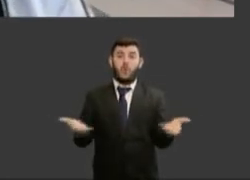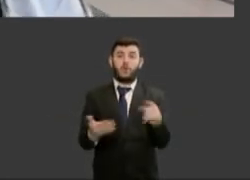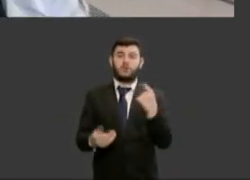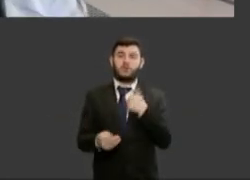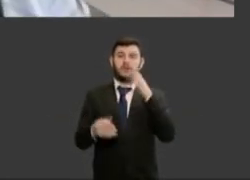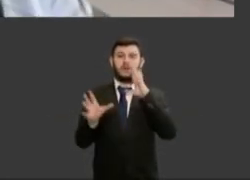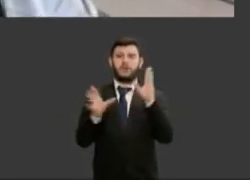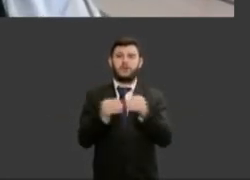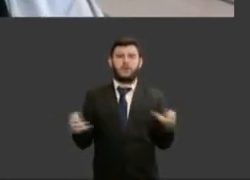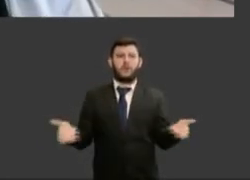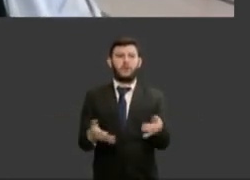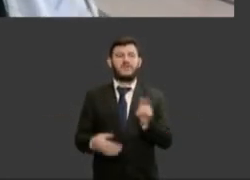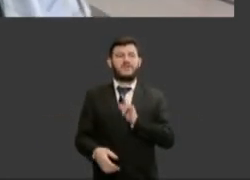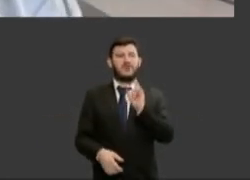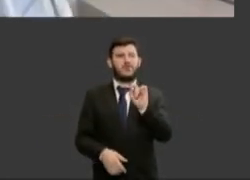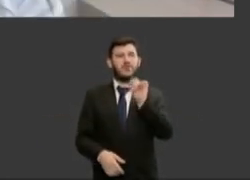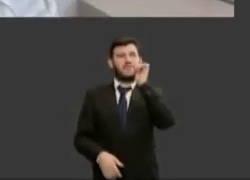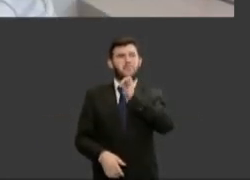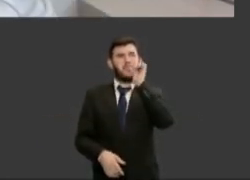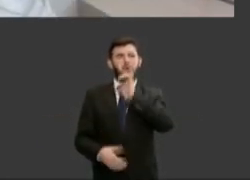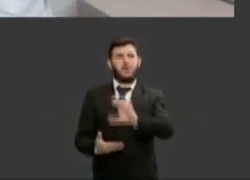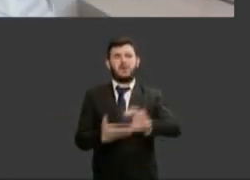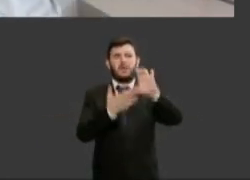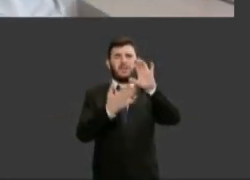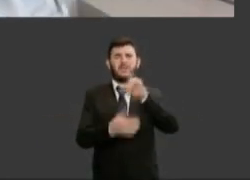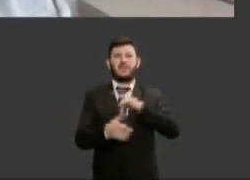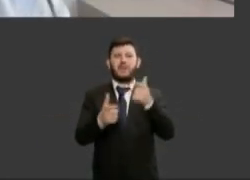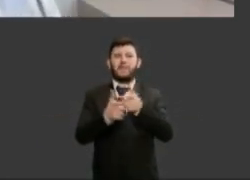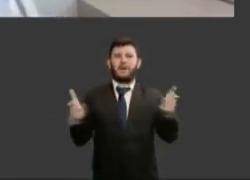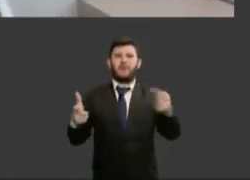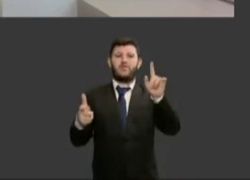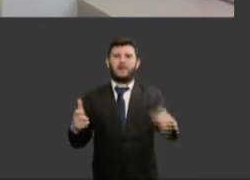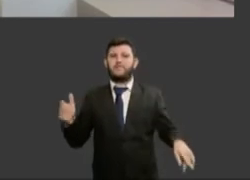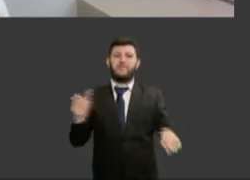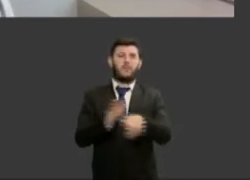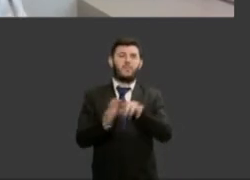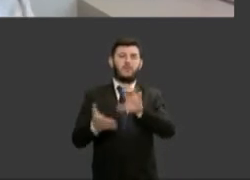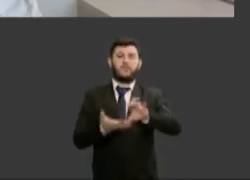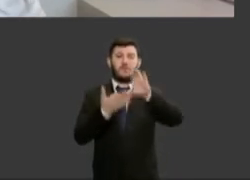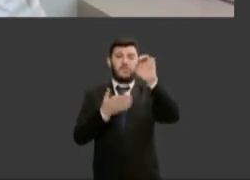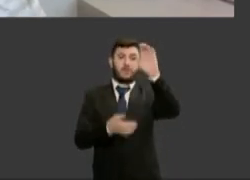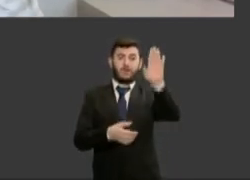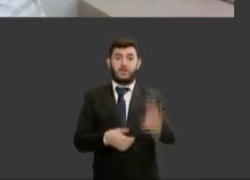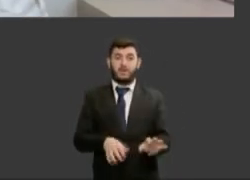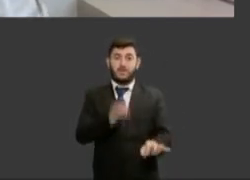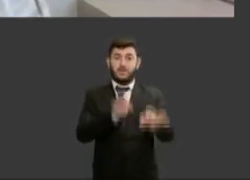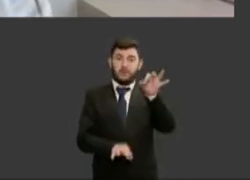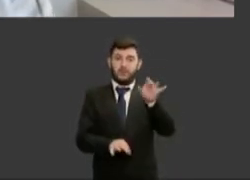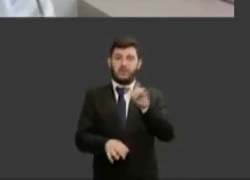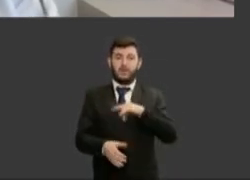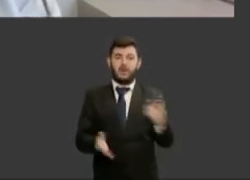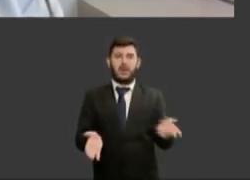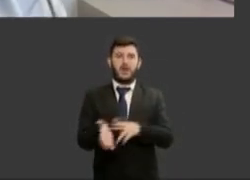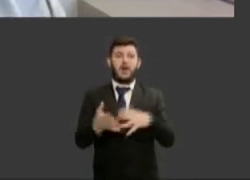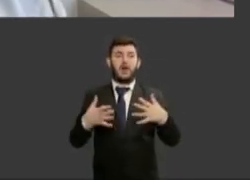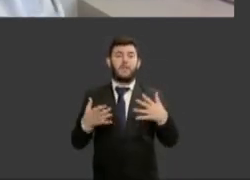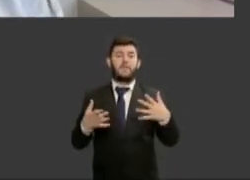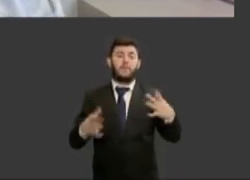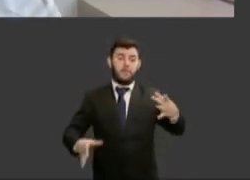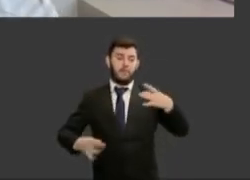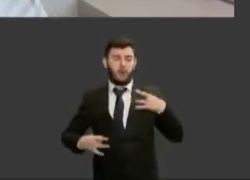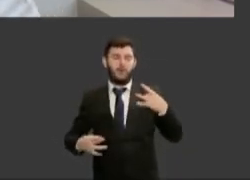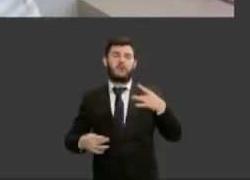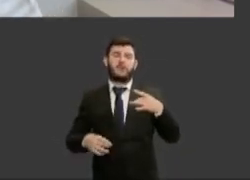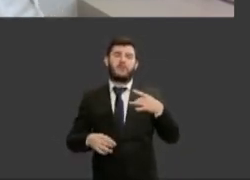conselheiras nós temos na composição do Conselho Nacional de Justiça chegamos a ter agora com a aposta da ministra Maria Tereza de Assis